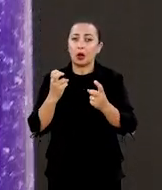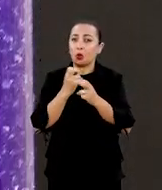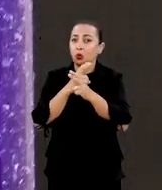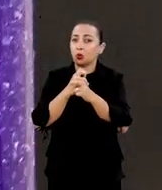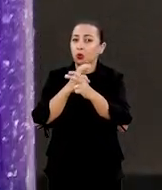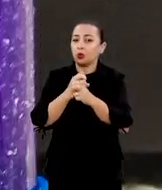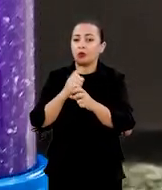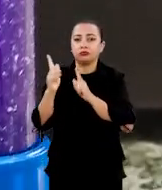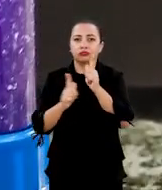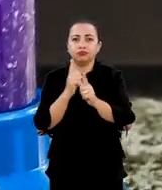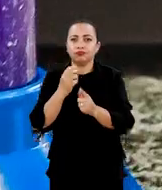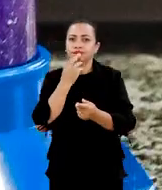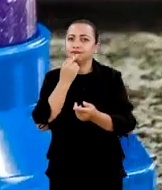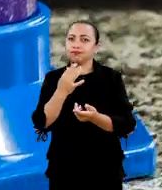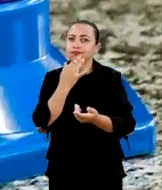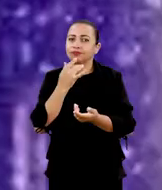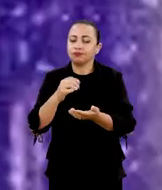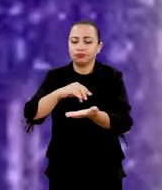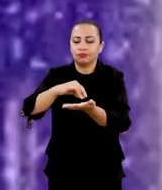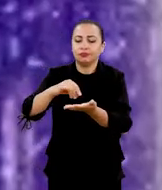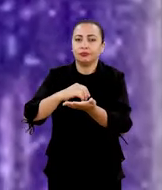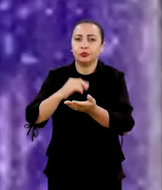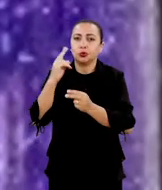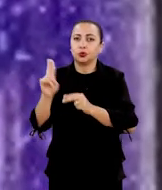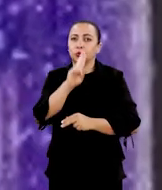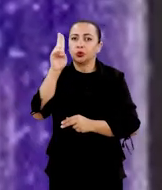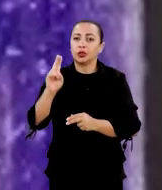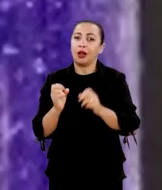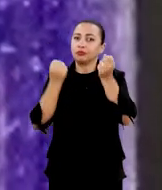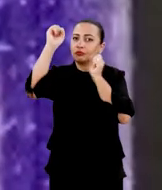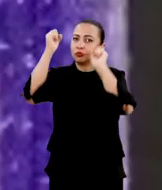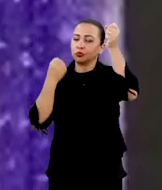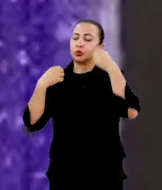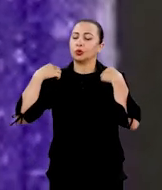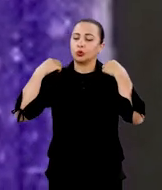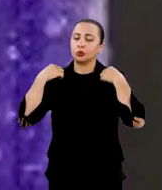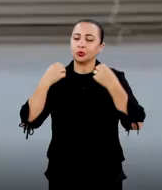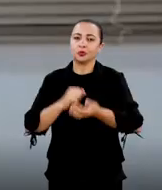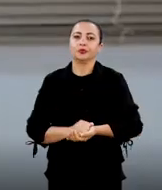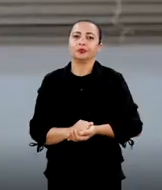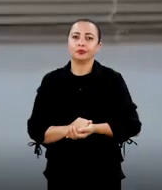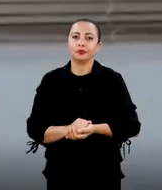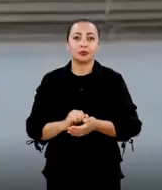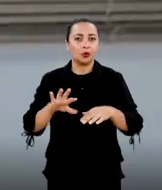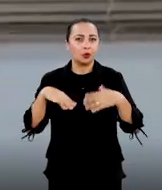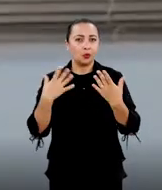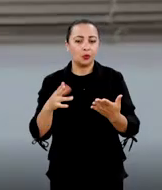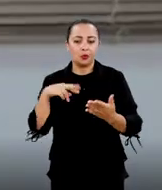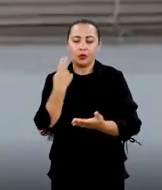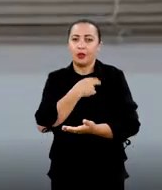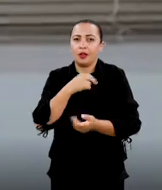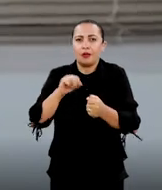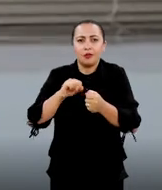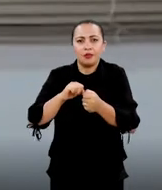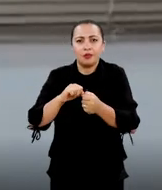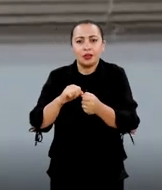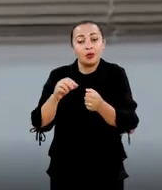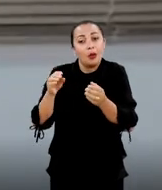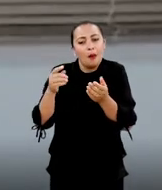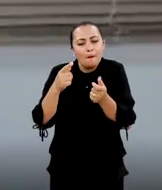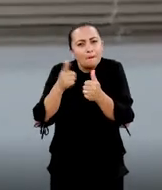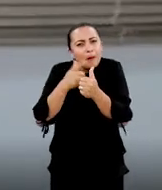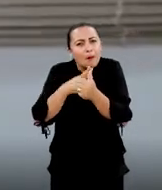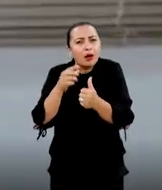geradas pelos corantes usados no processo de fabricação da indústria têxtil. E quando a gente fez os primeiros